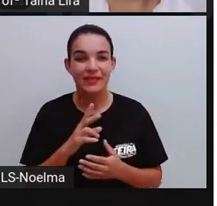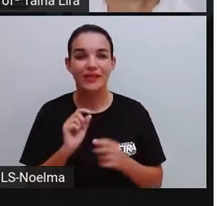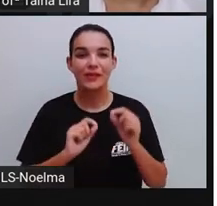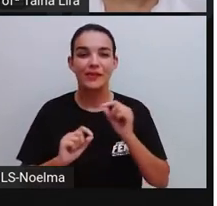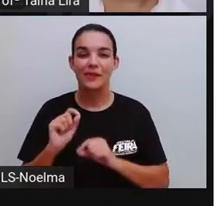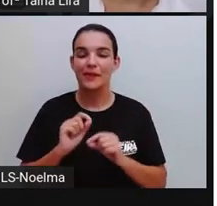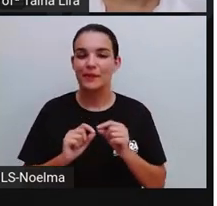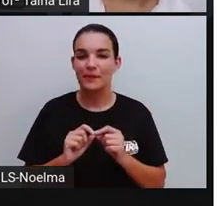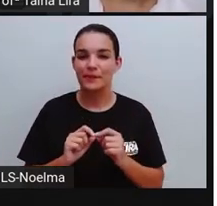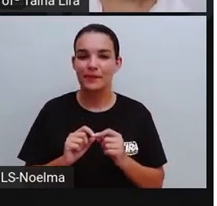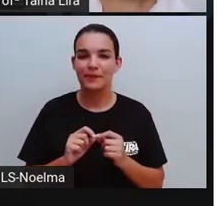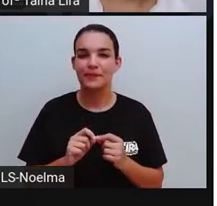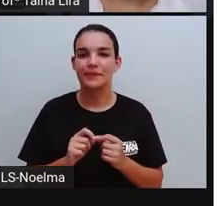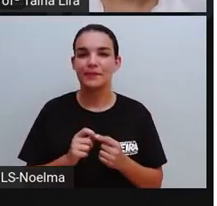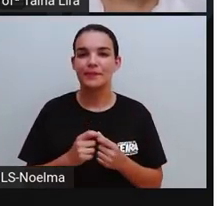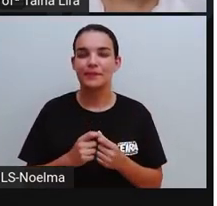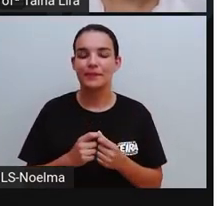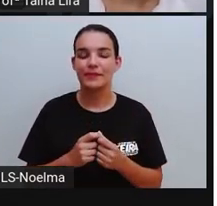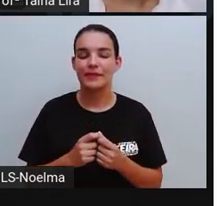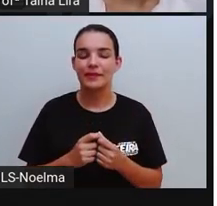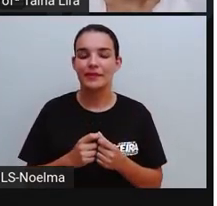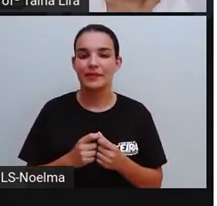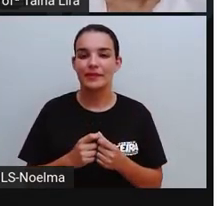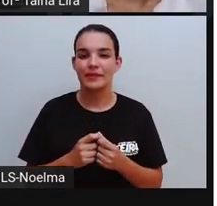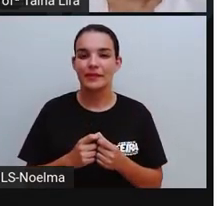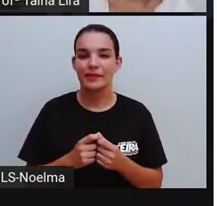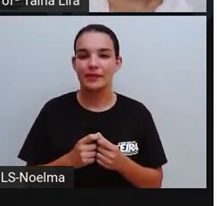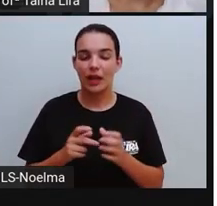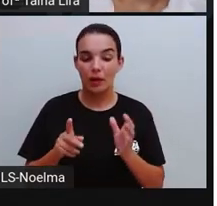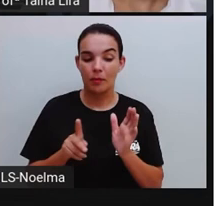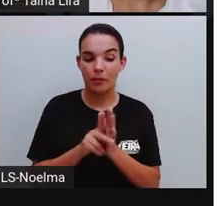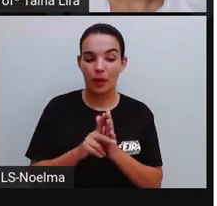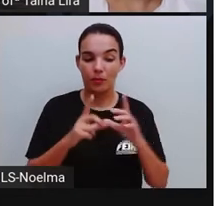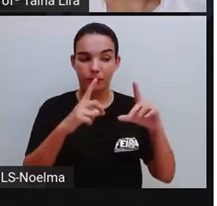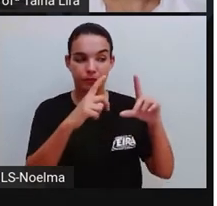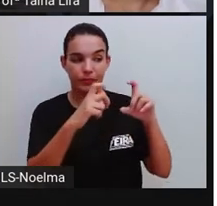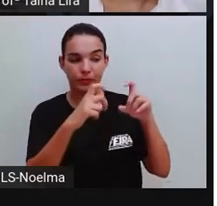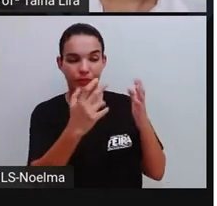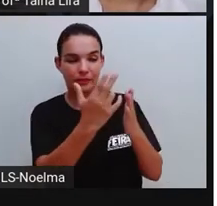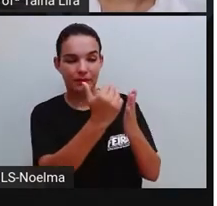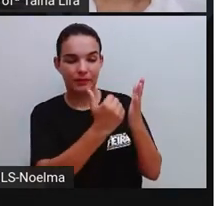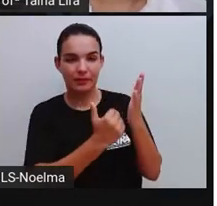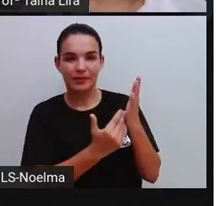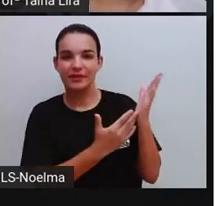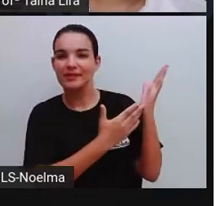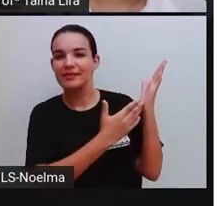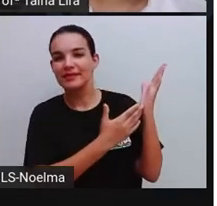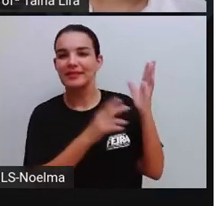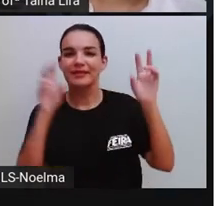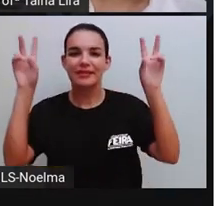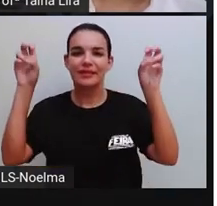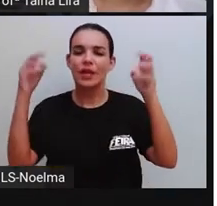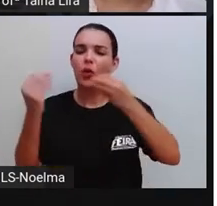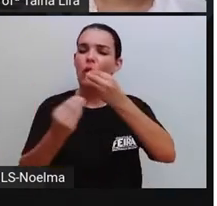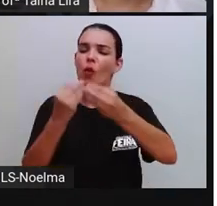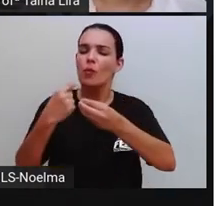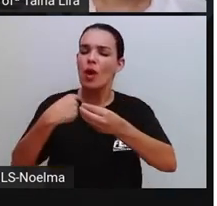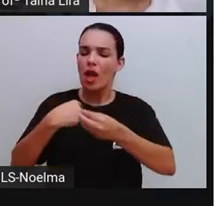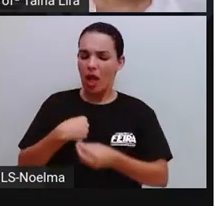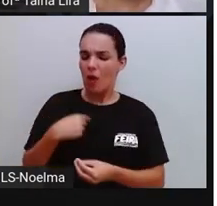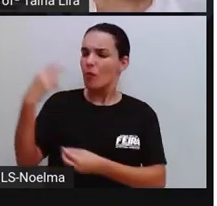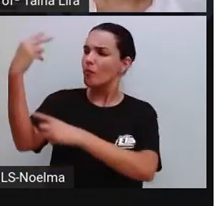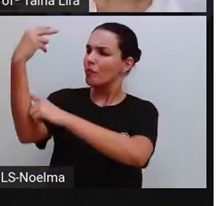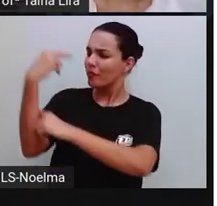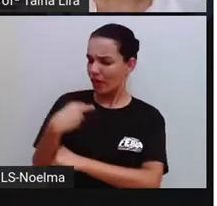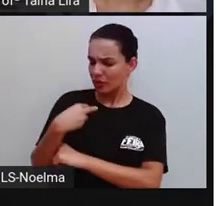pouco sobre o autorretrato. Por quê, Pró? O autorretrato, olha lá o nosso título, como eu me vejo. O autorretrato